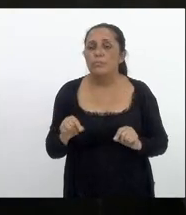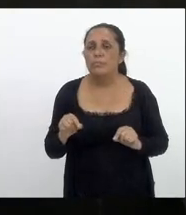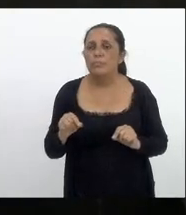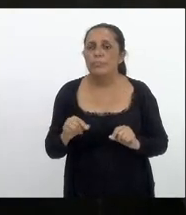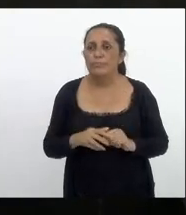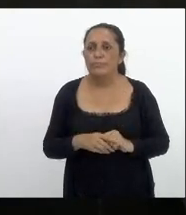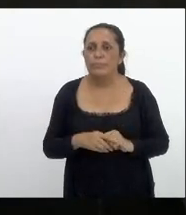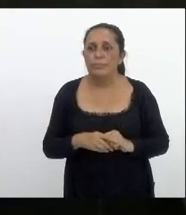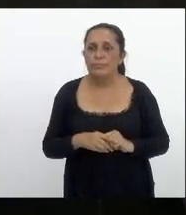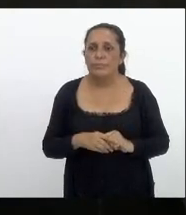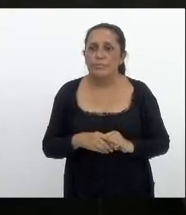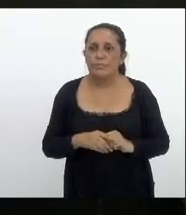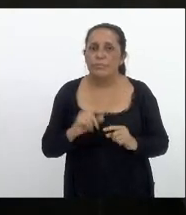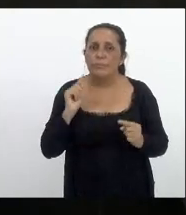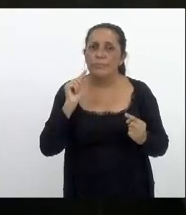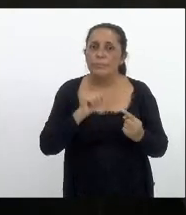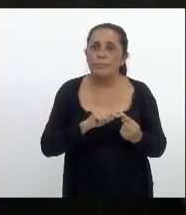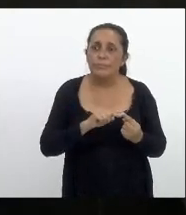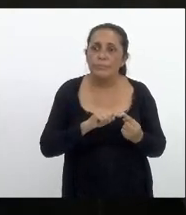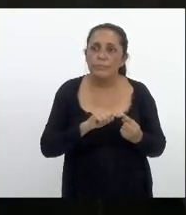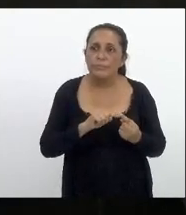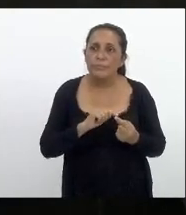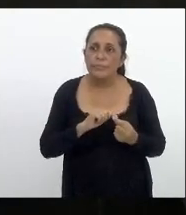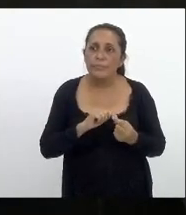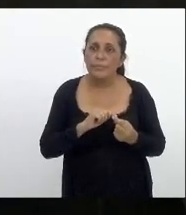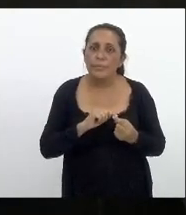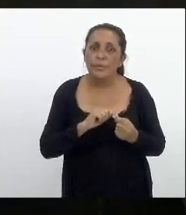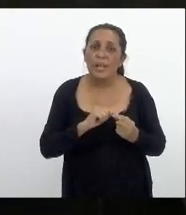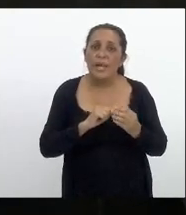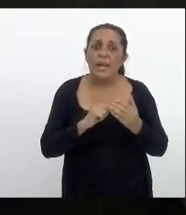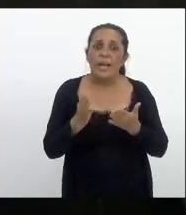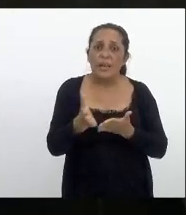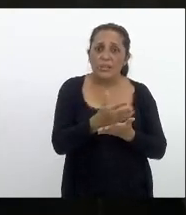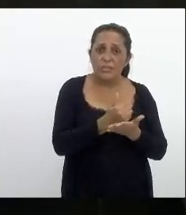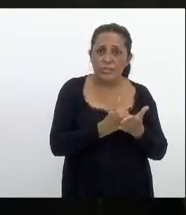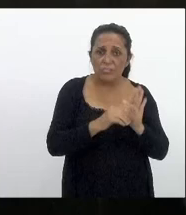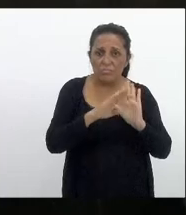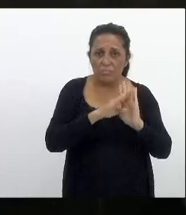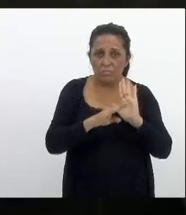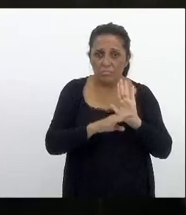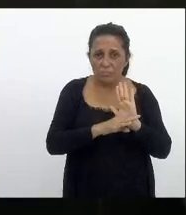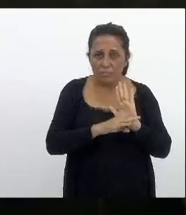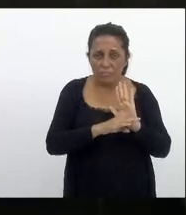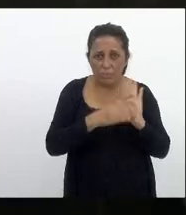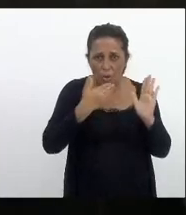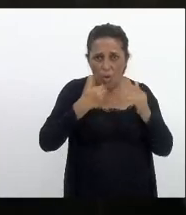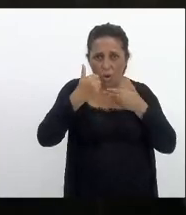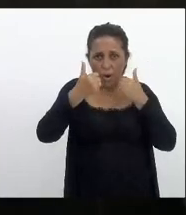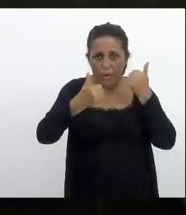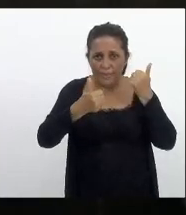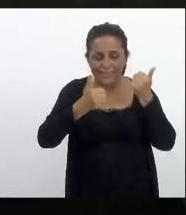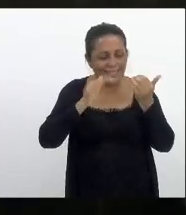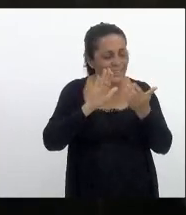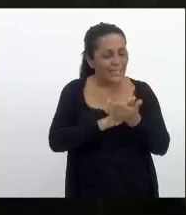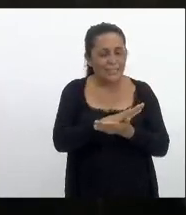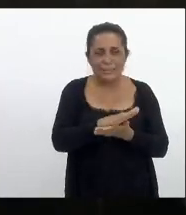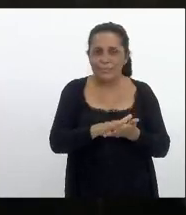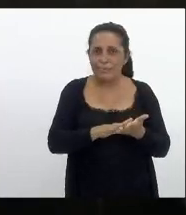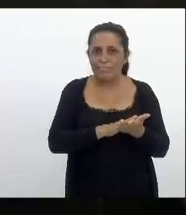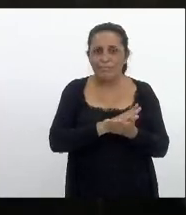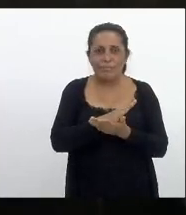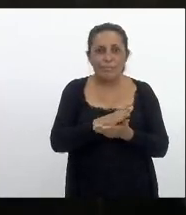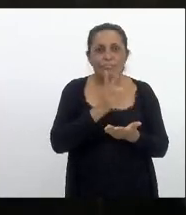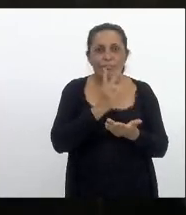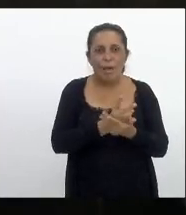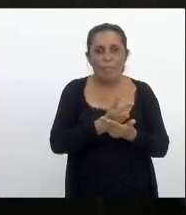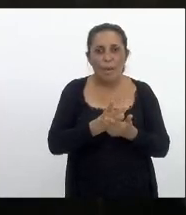seguinte ao seguinte ponto esse regime não nos recupera em nada não nos recupera em nada e o que me